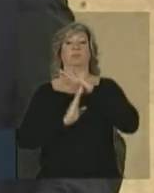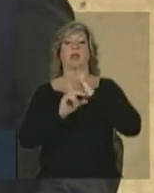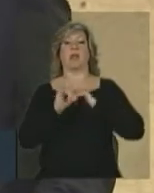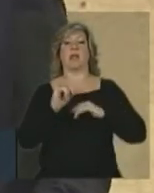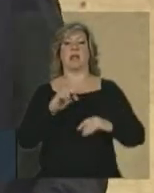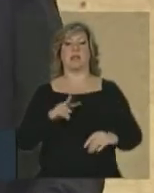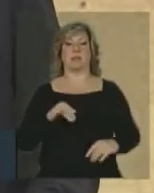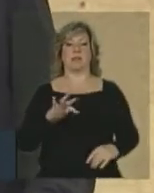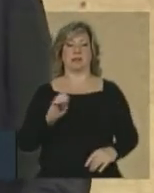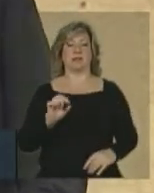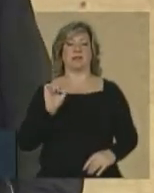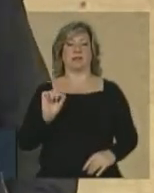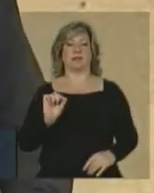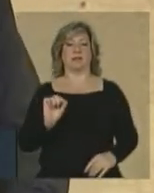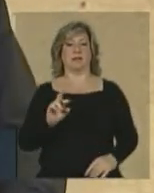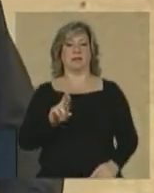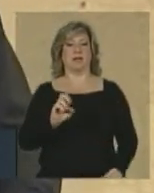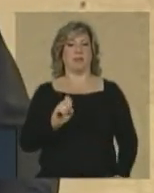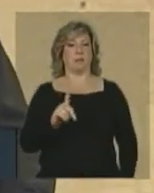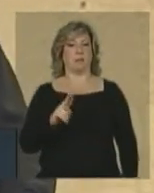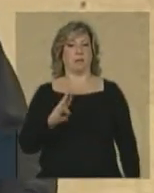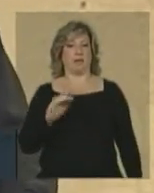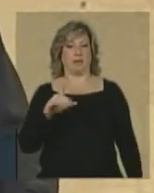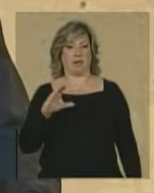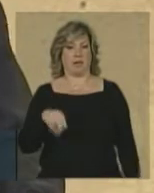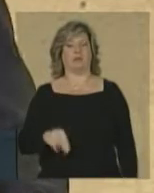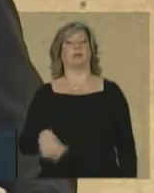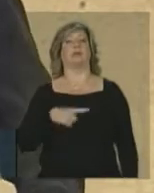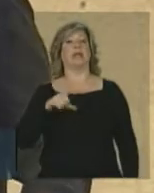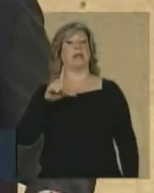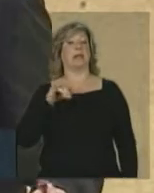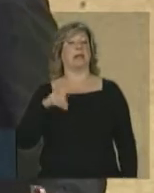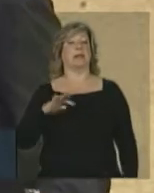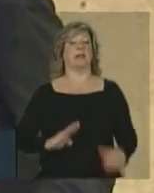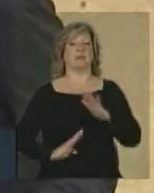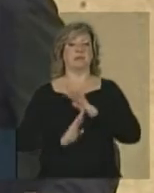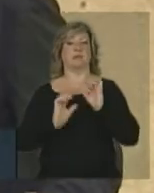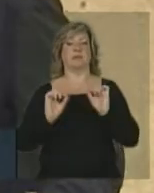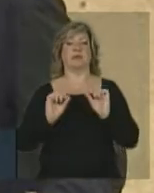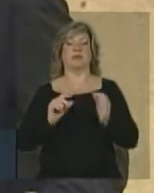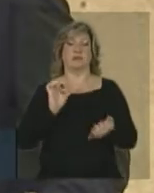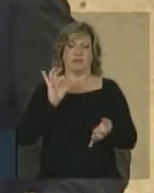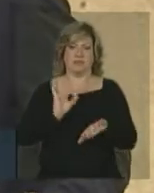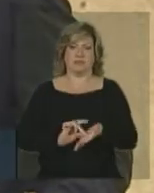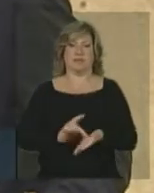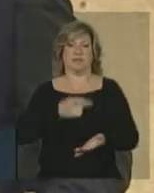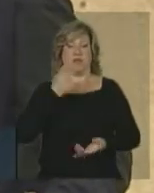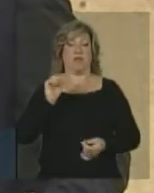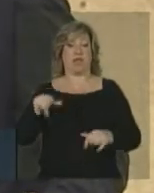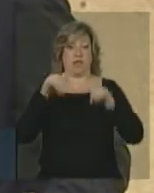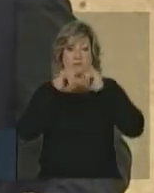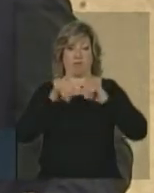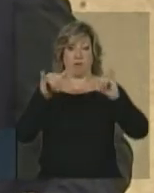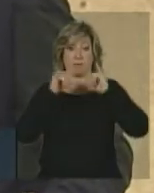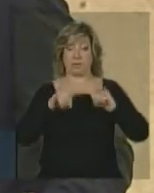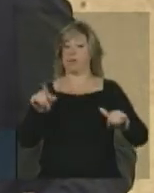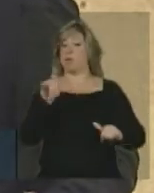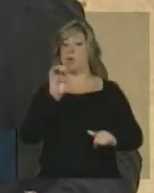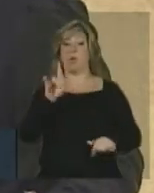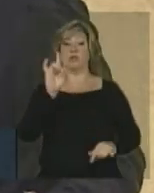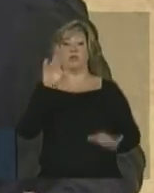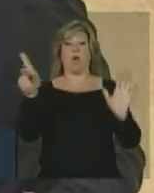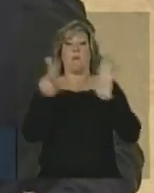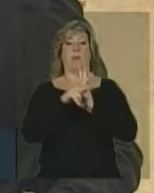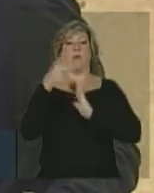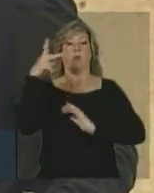um limite republicano, um limite que afirmasse que a informação não é poder do que governa.